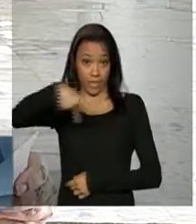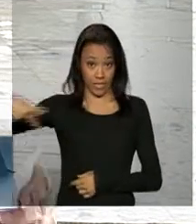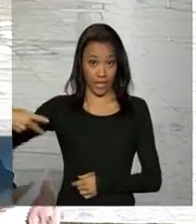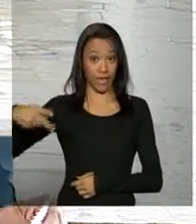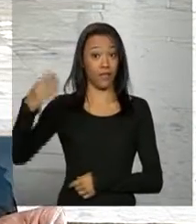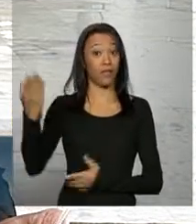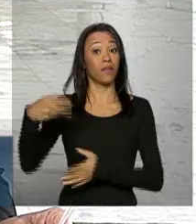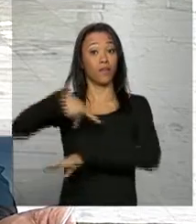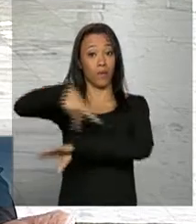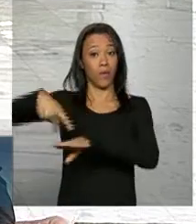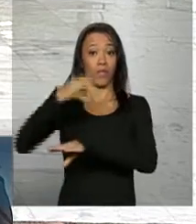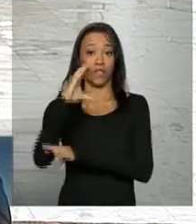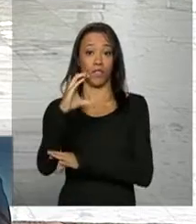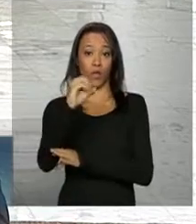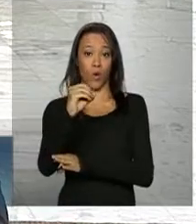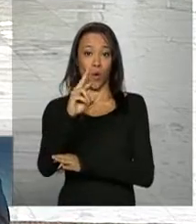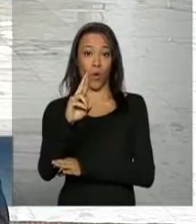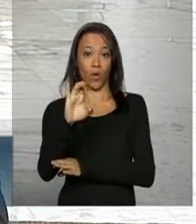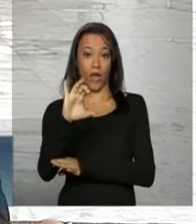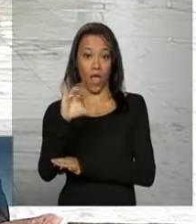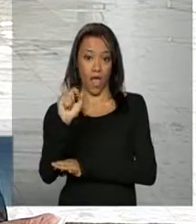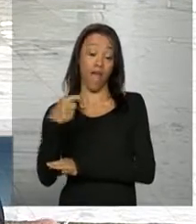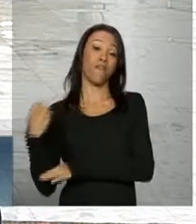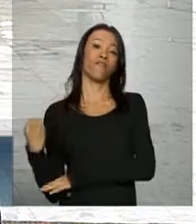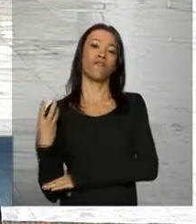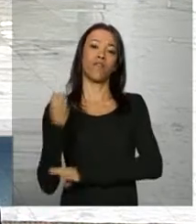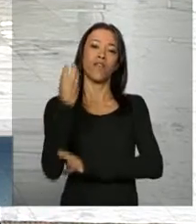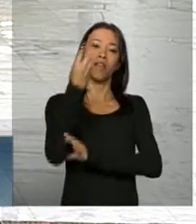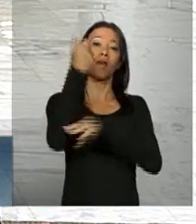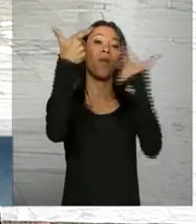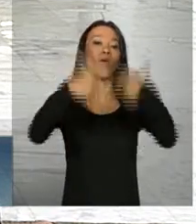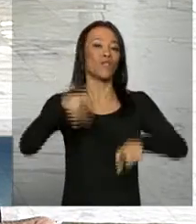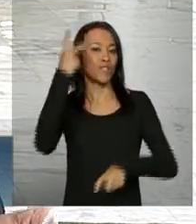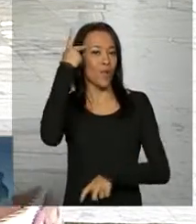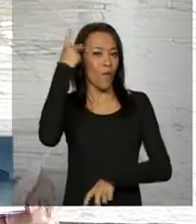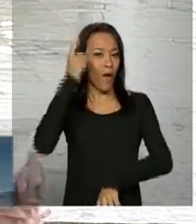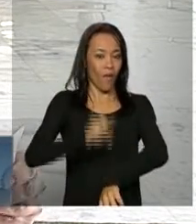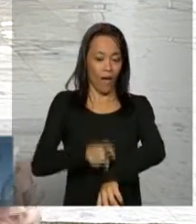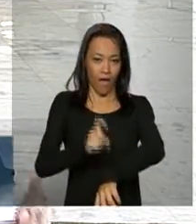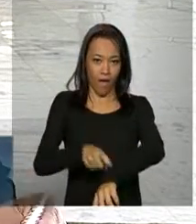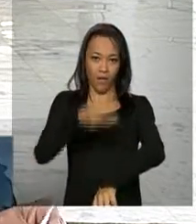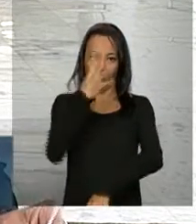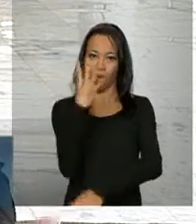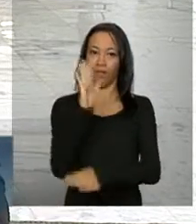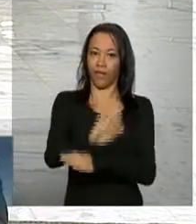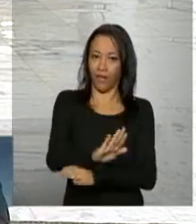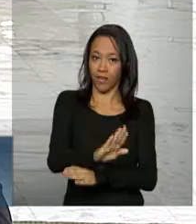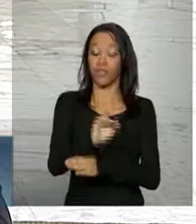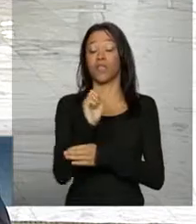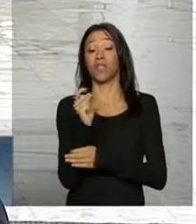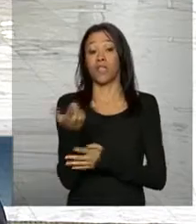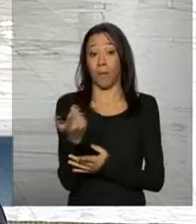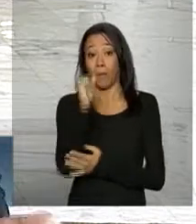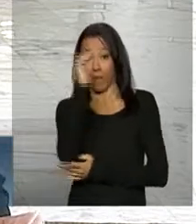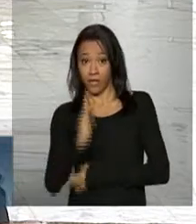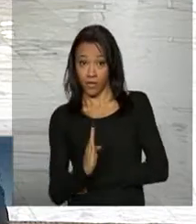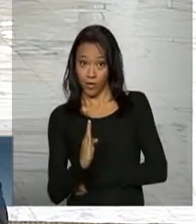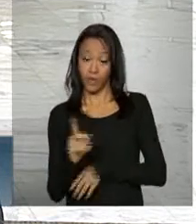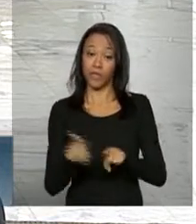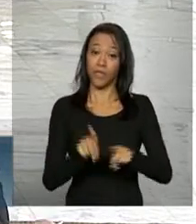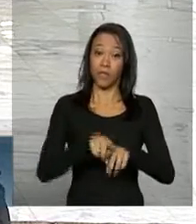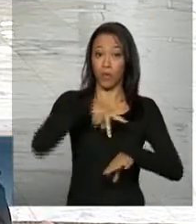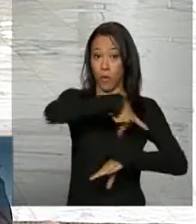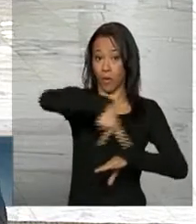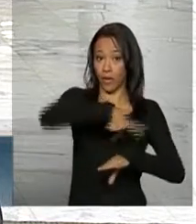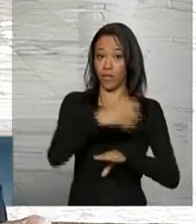República da Coreia, vai viajar com destino a São Paulo às 16 horas. As relações entre Brasil e a